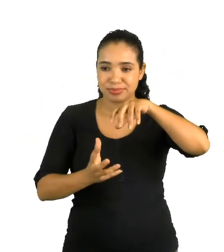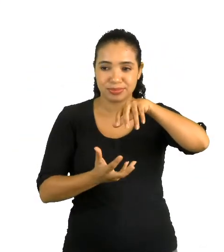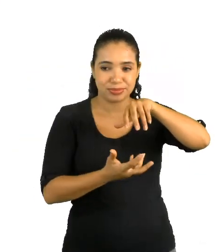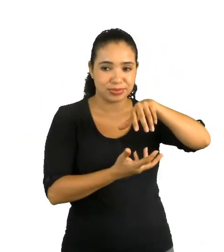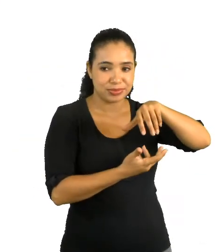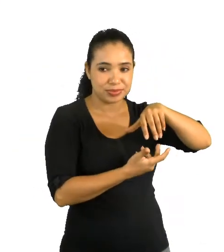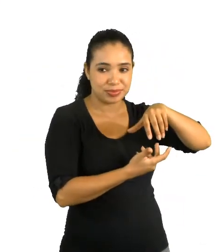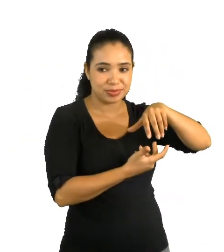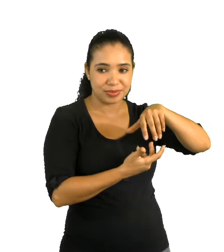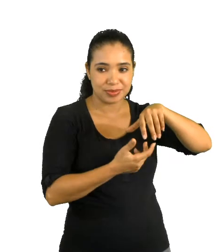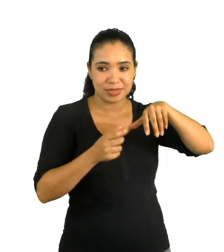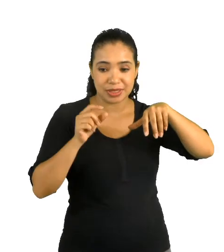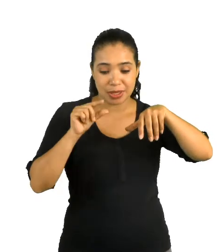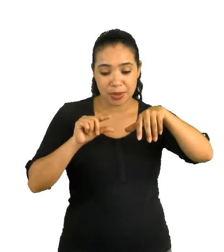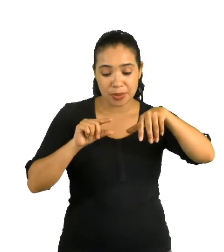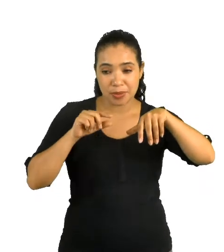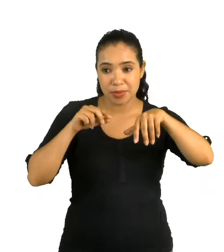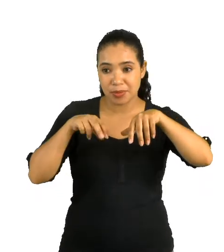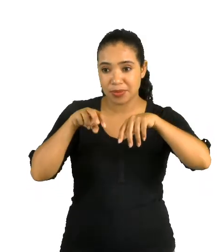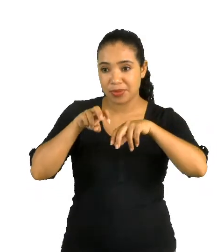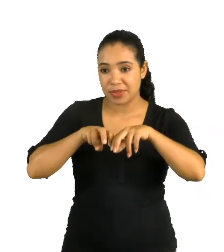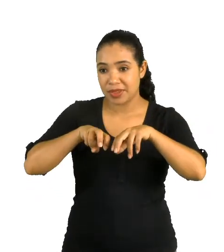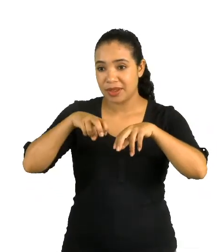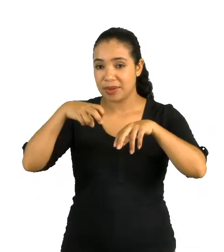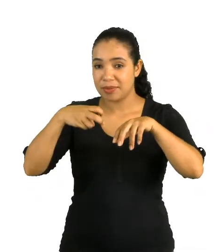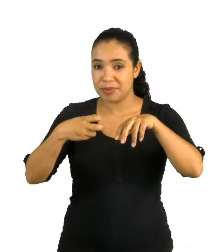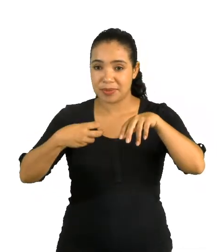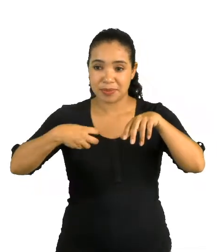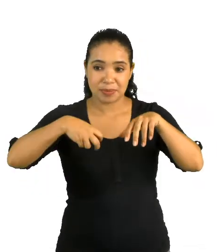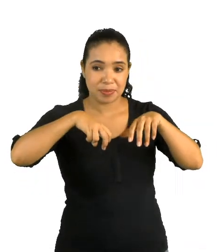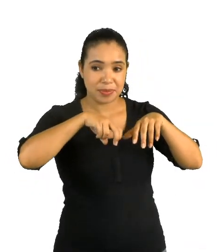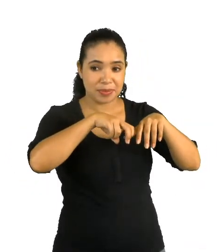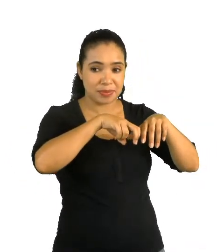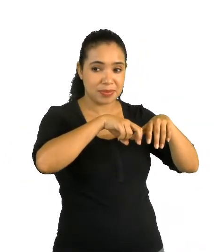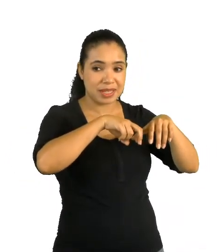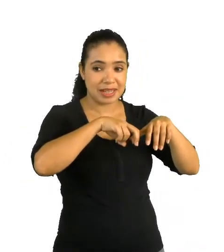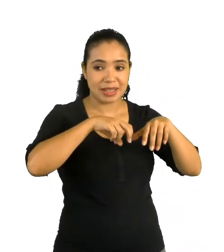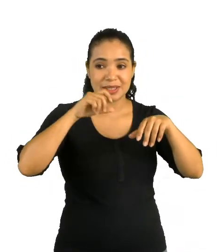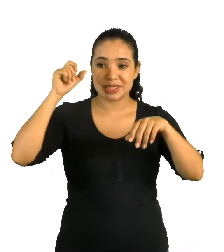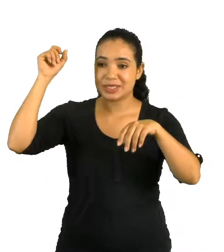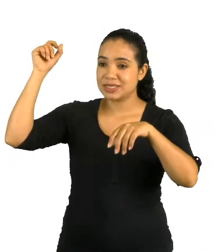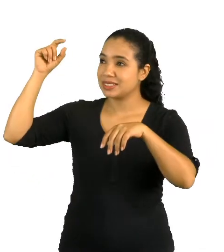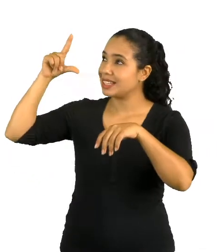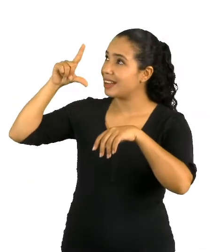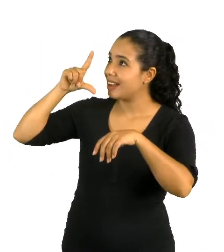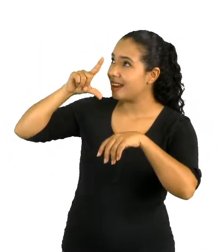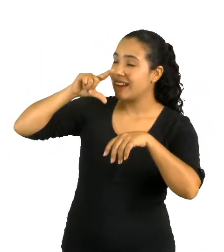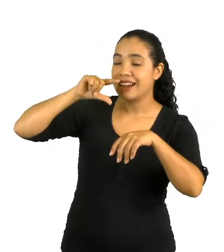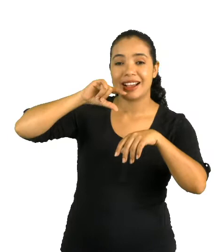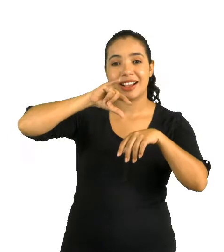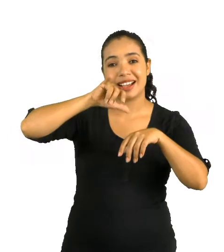Tira o corpo como peão para o Sol iluminar o Japão.